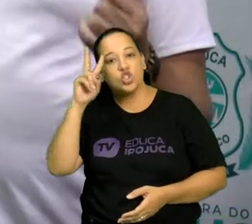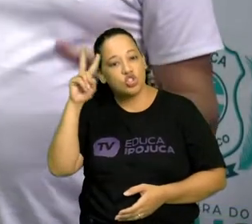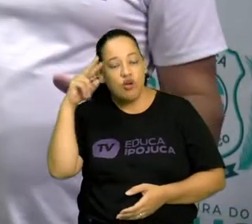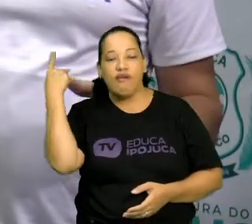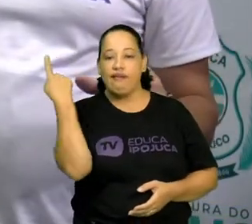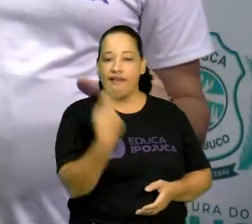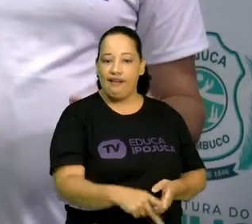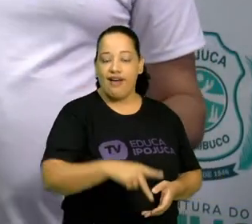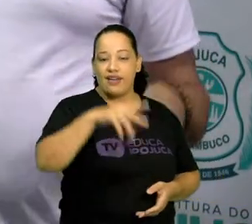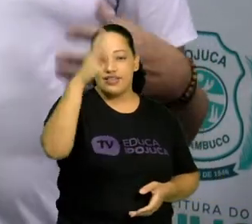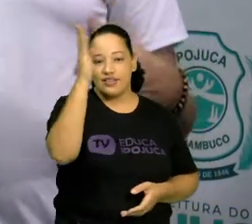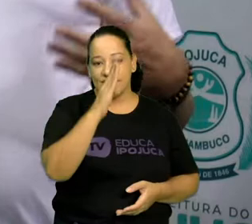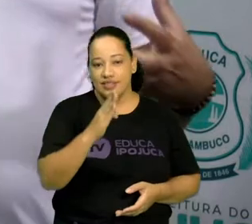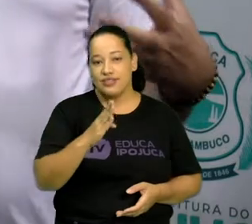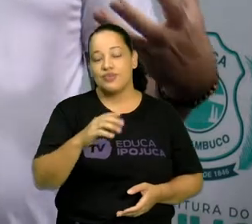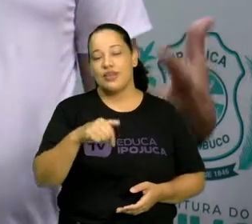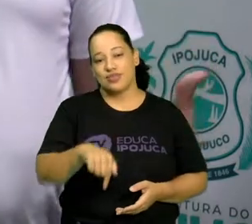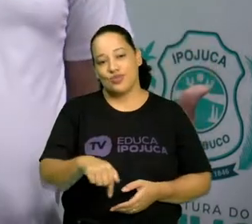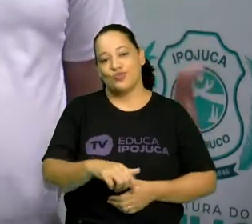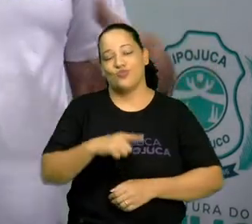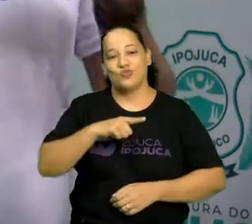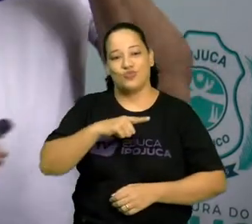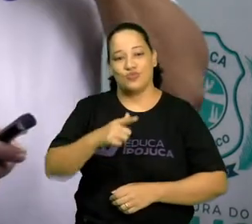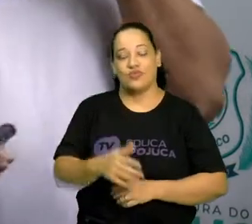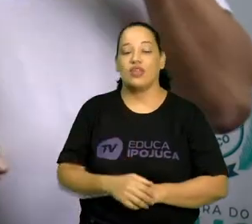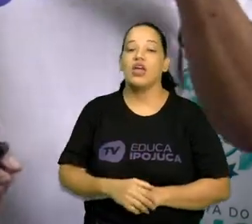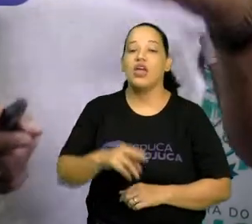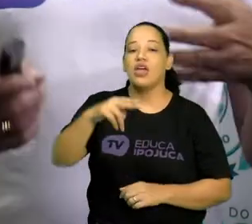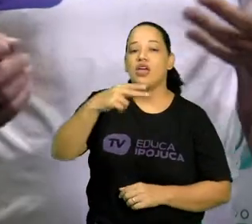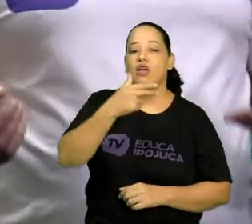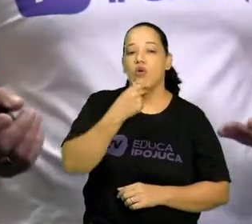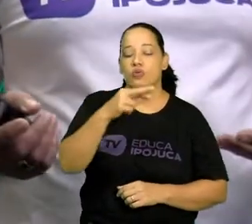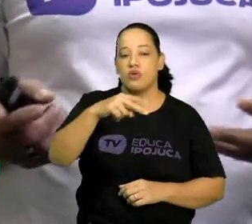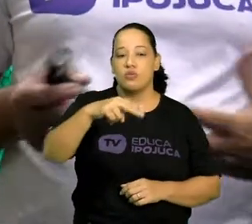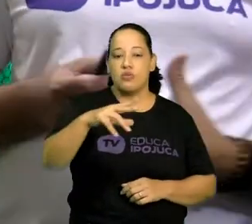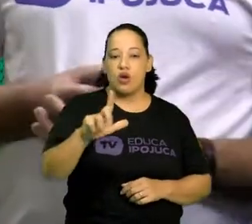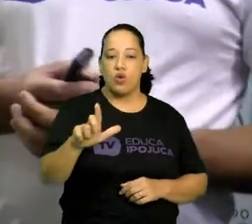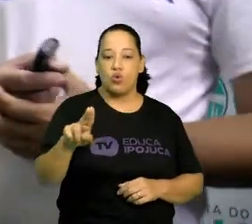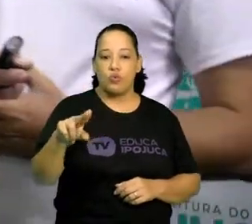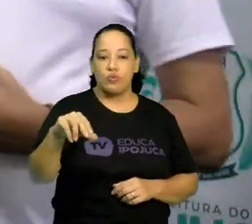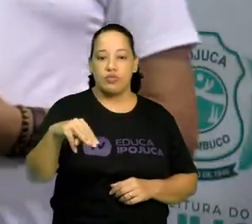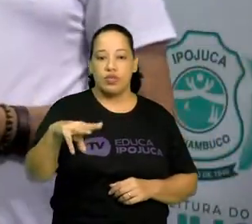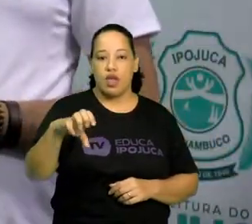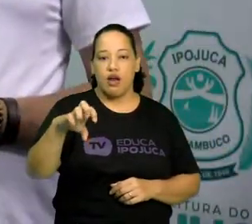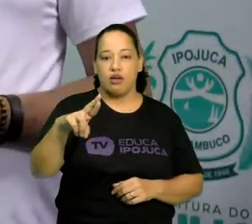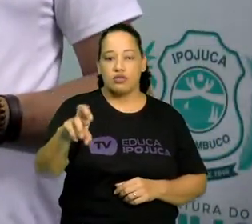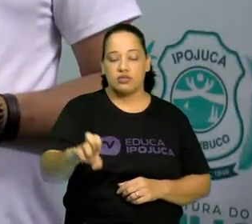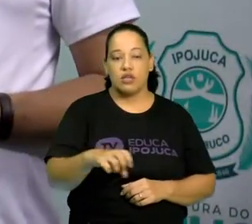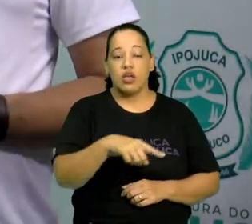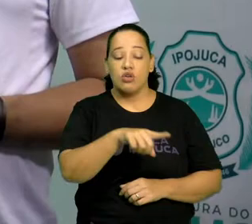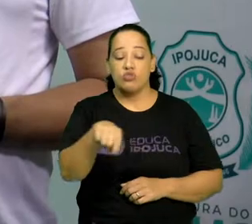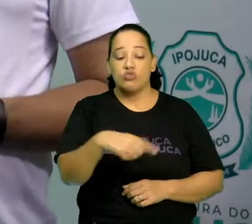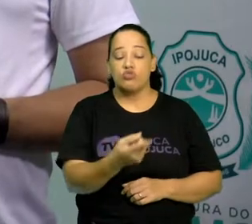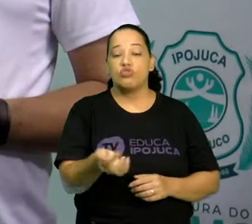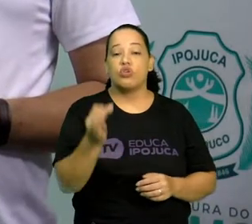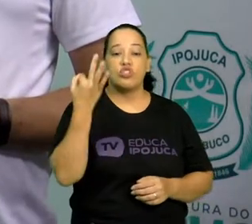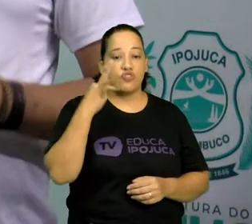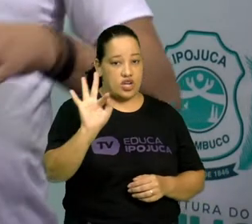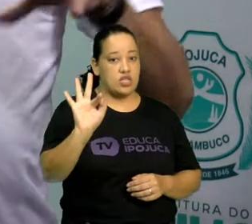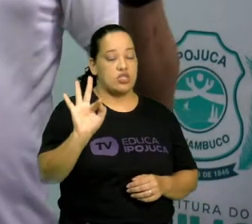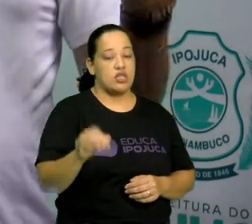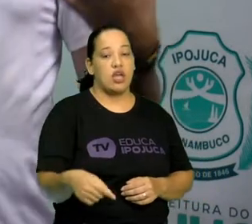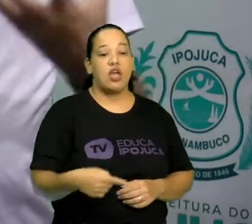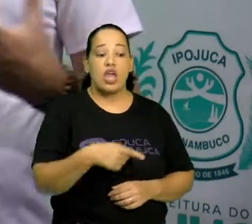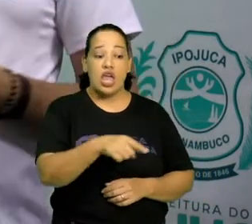cinema brasileiro. Os irmãos Lumière são franceses. E aí eles